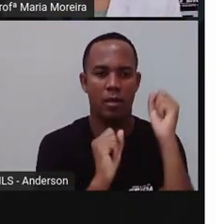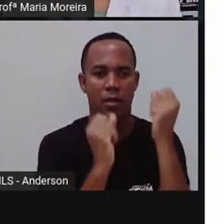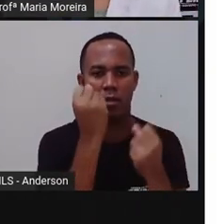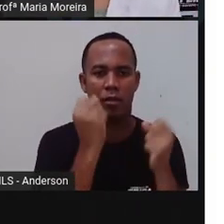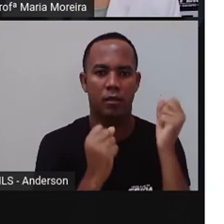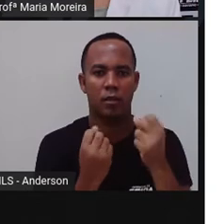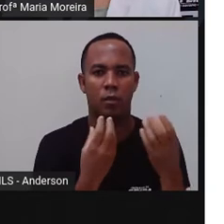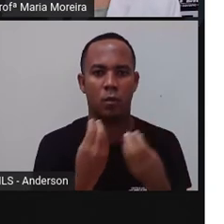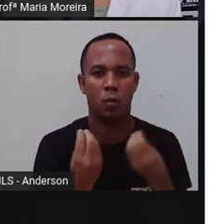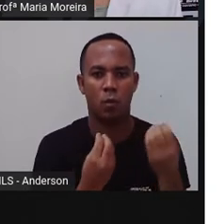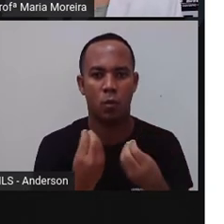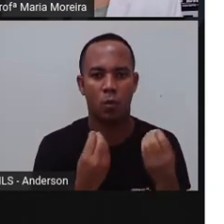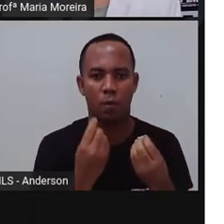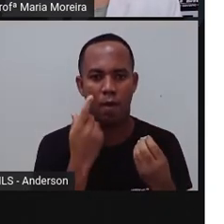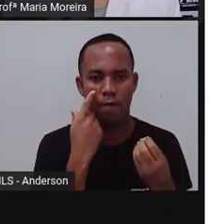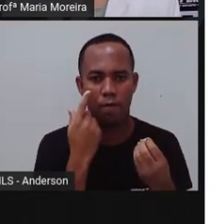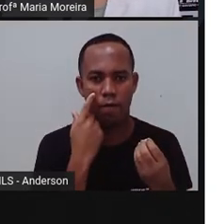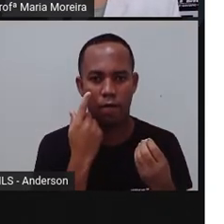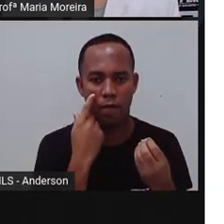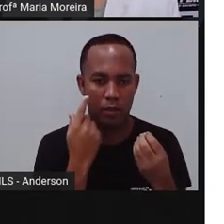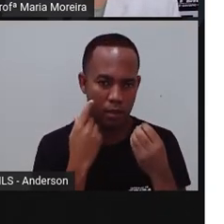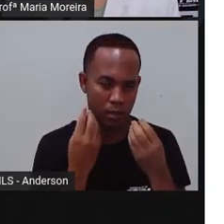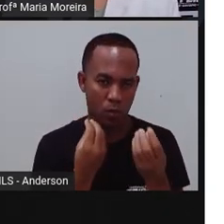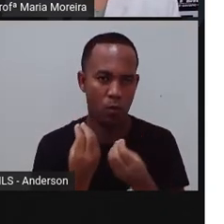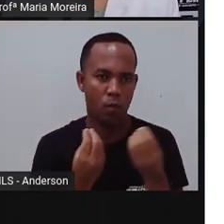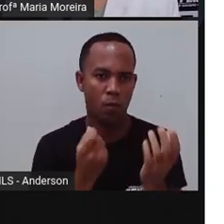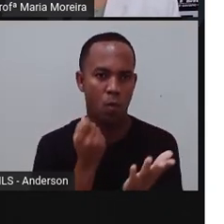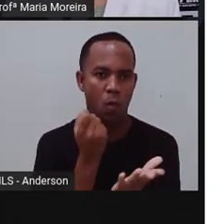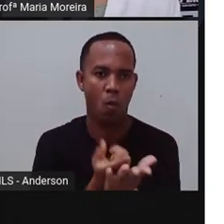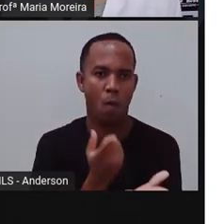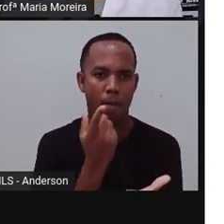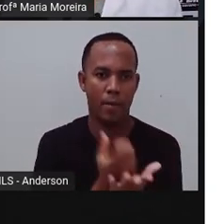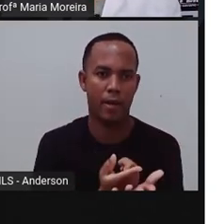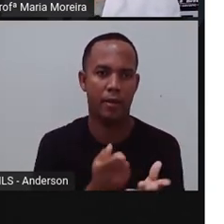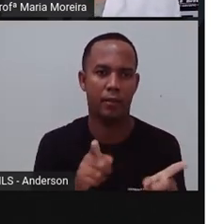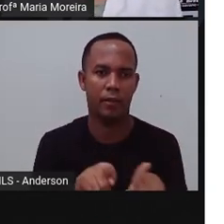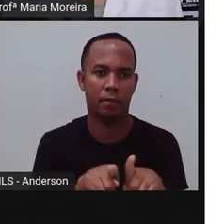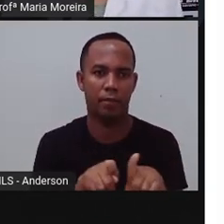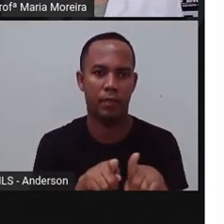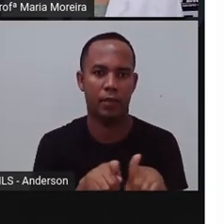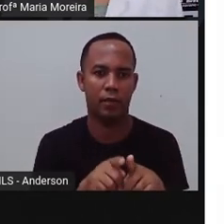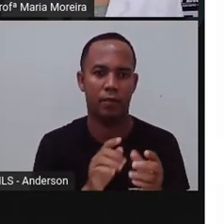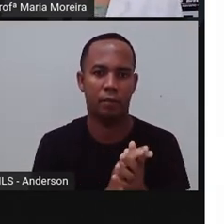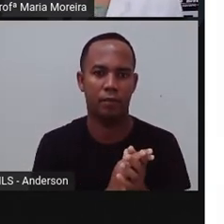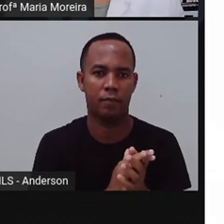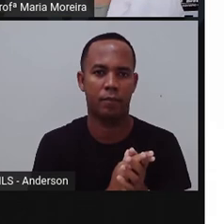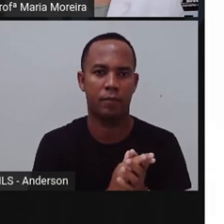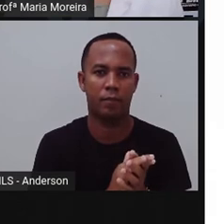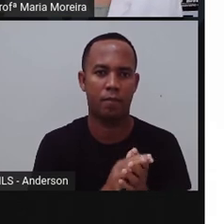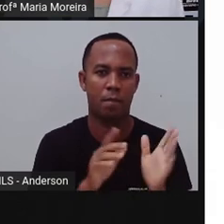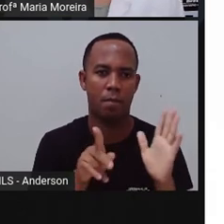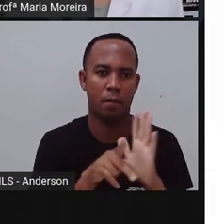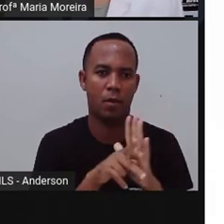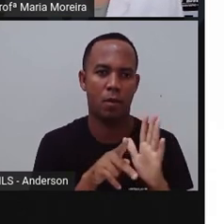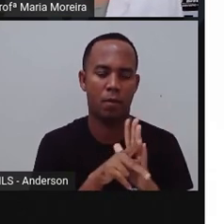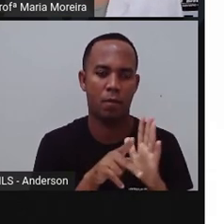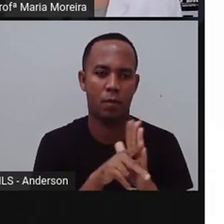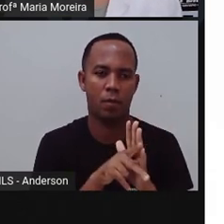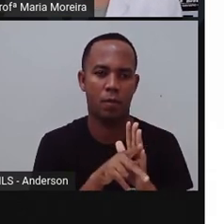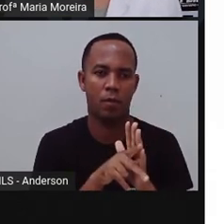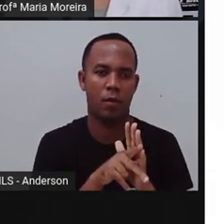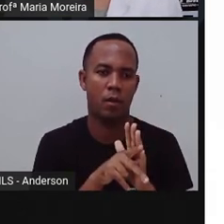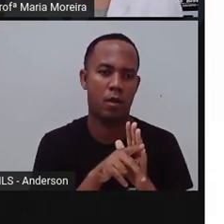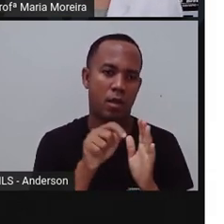acabou de ficar milionário, e resolvemos comprar, né? Uma coisa do município. O prefeito Colbert aí resolve vender,